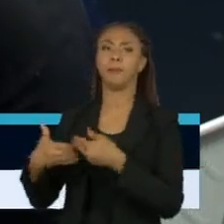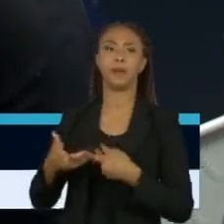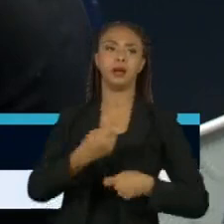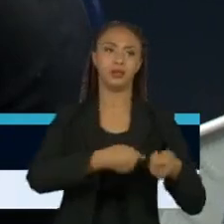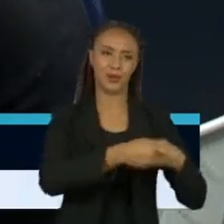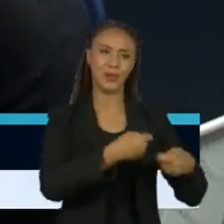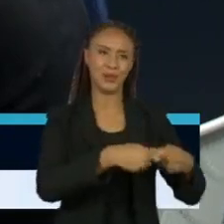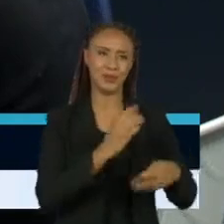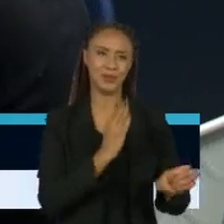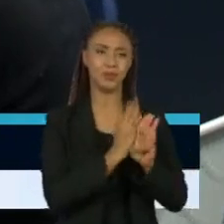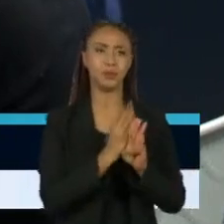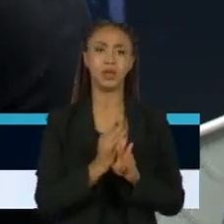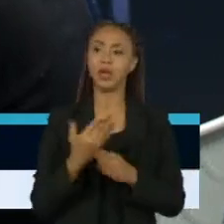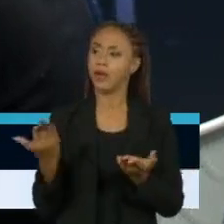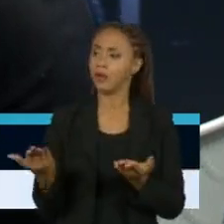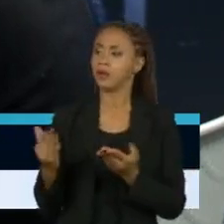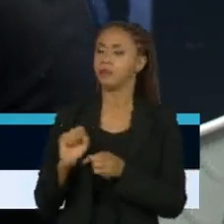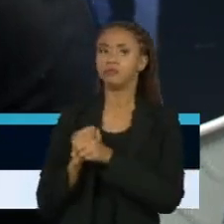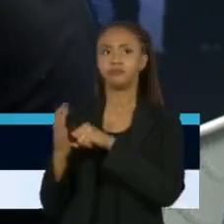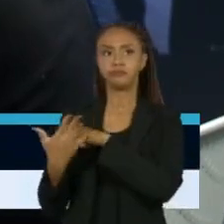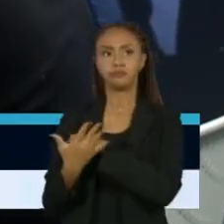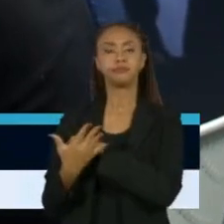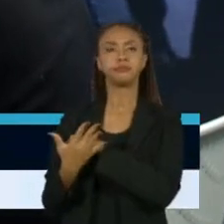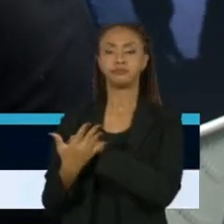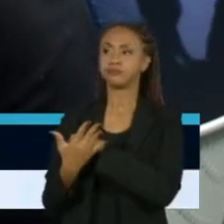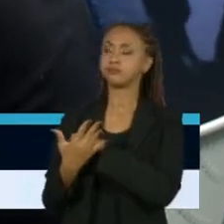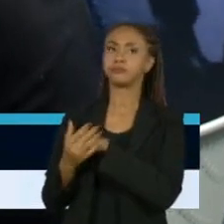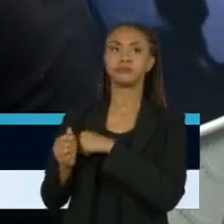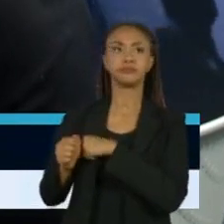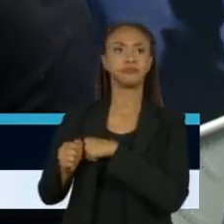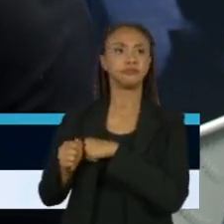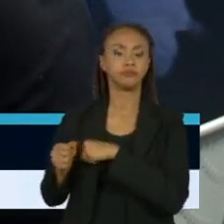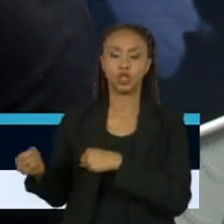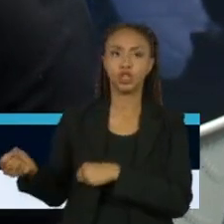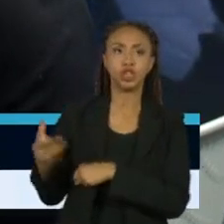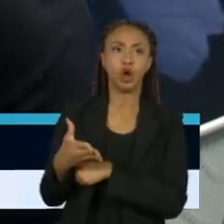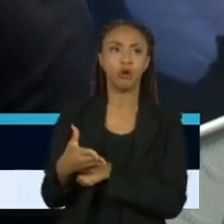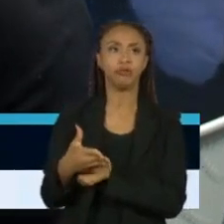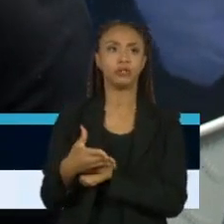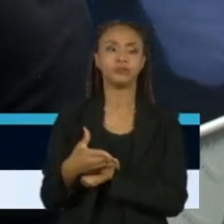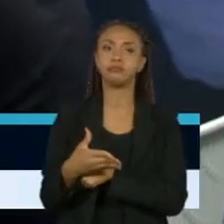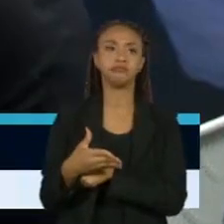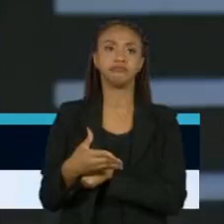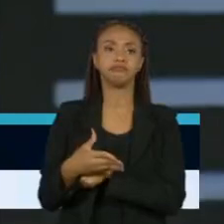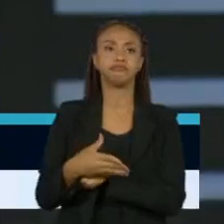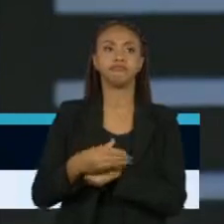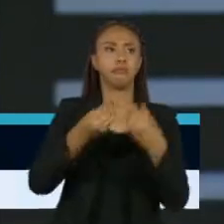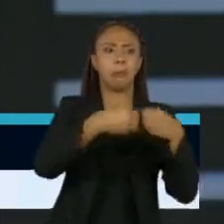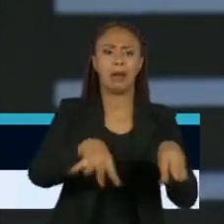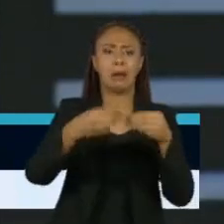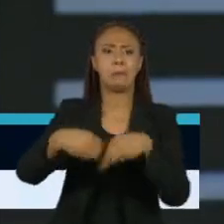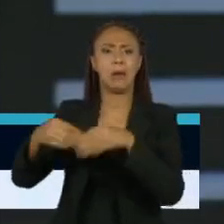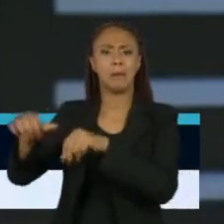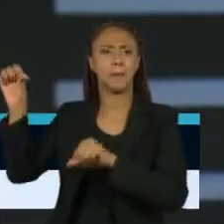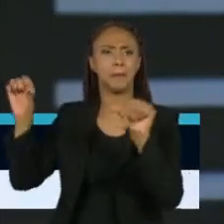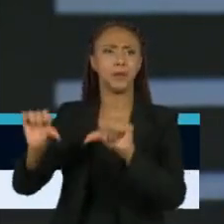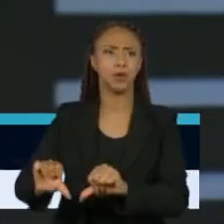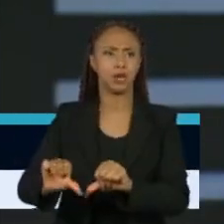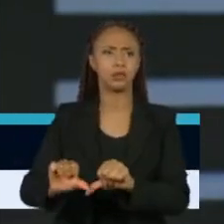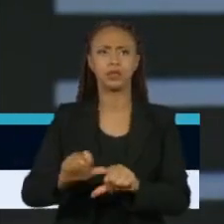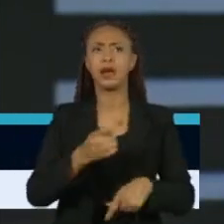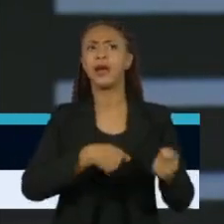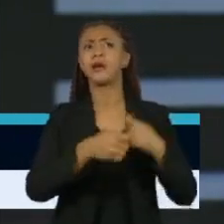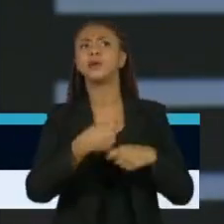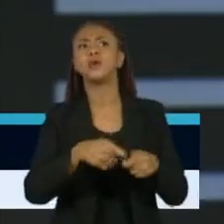a variante Omicron furar a proteção das vacinas, a coisa se complica para a economia global? Ah, sem dúvida, não é? Aí